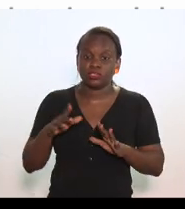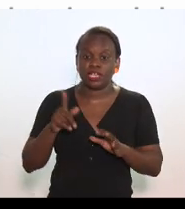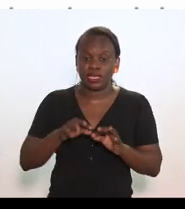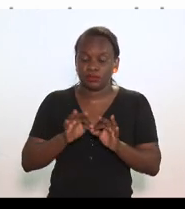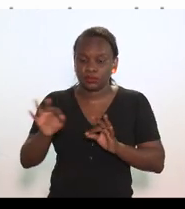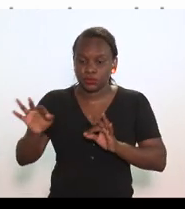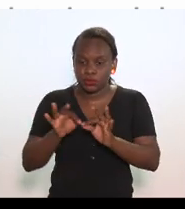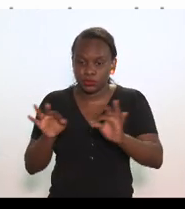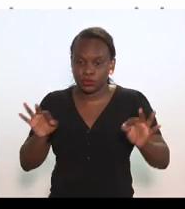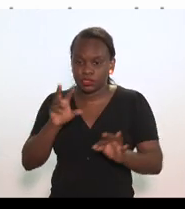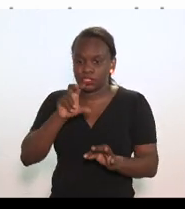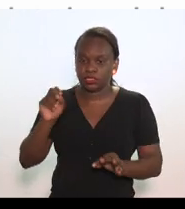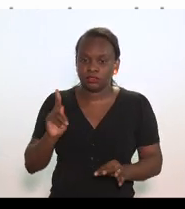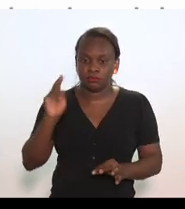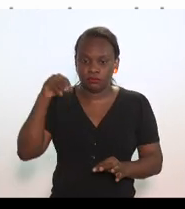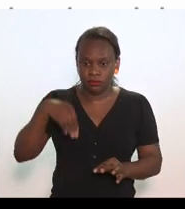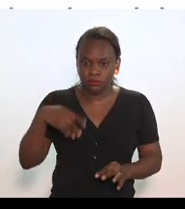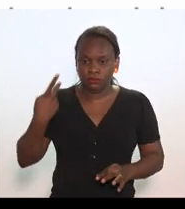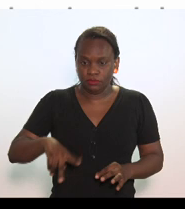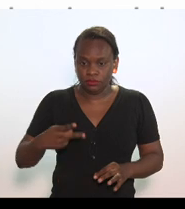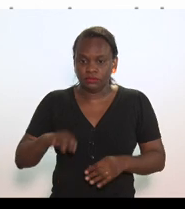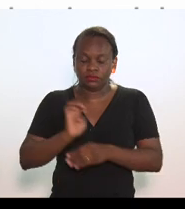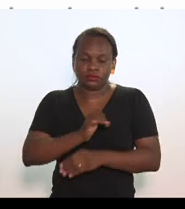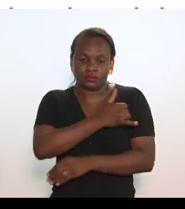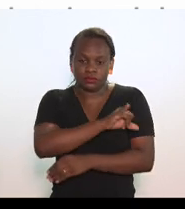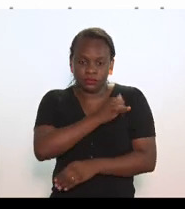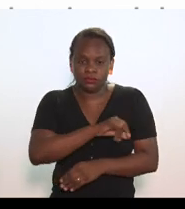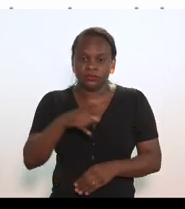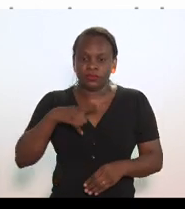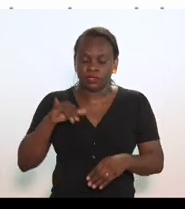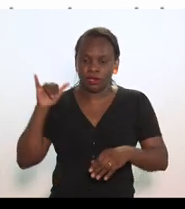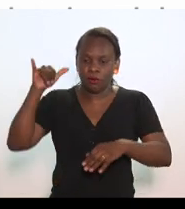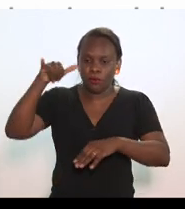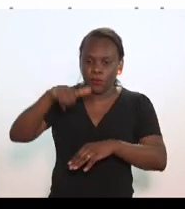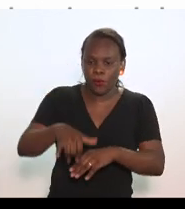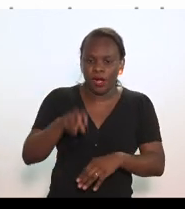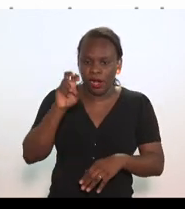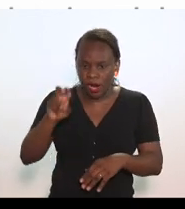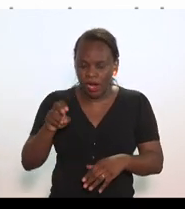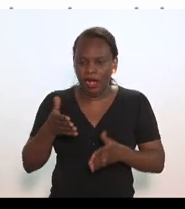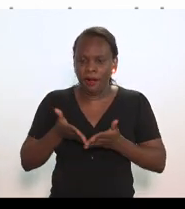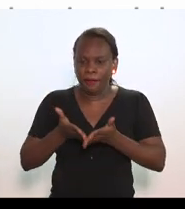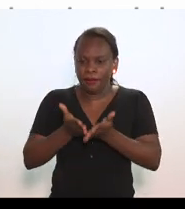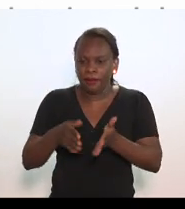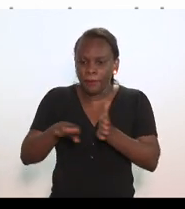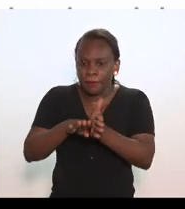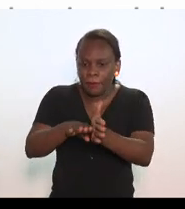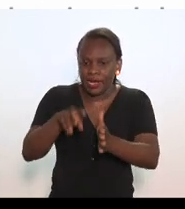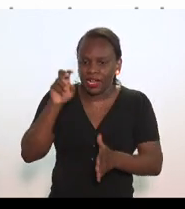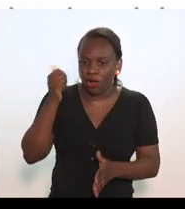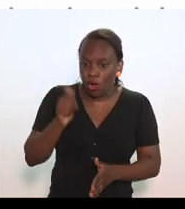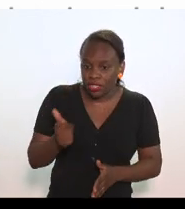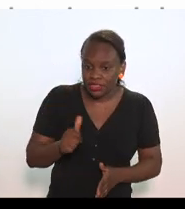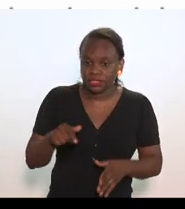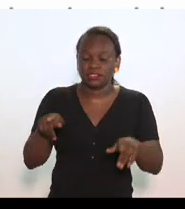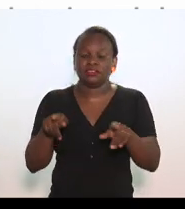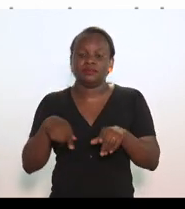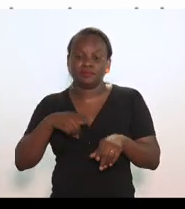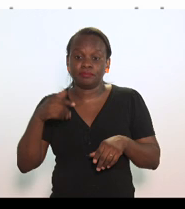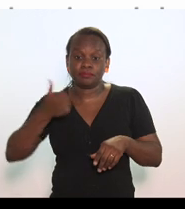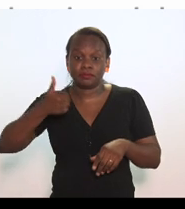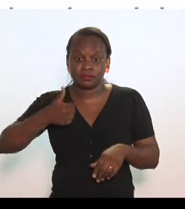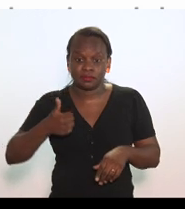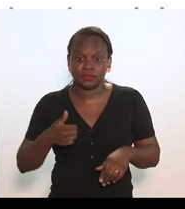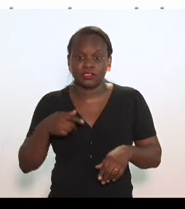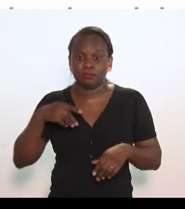quilômetros aqui do nosso Estado. Temos cinco aeroportos, onze portos. E somos o primeiro